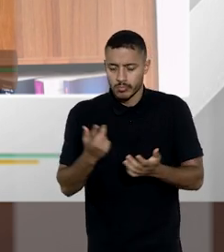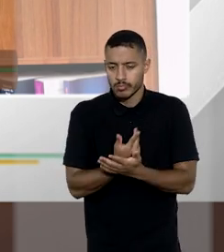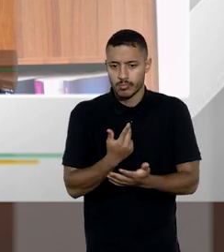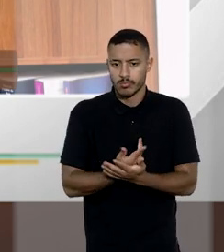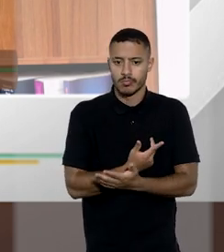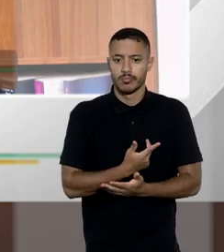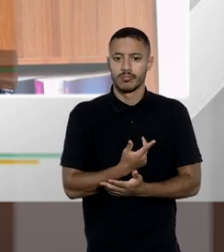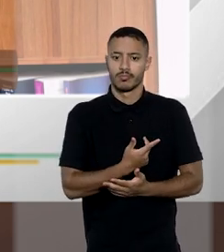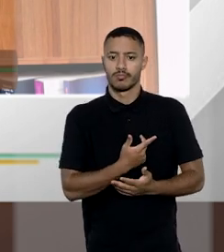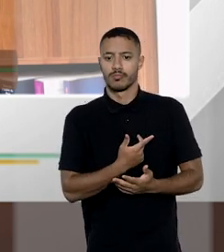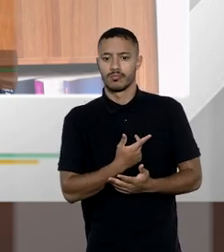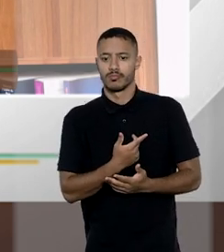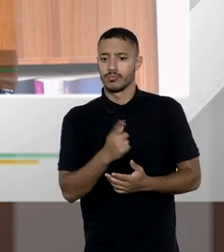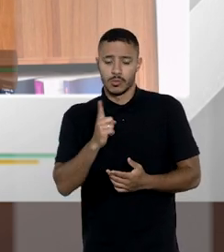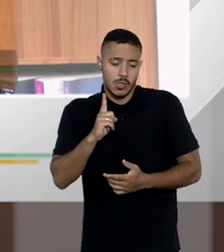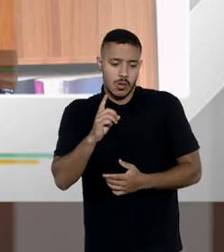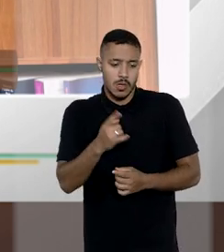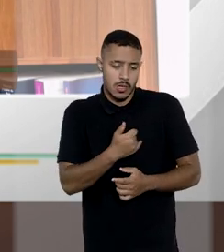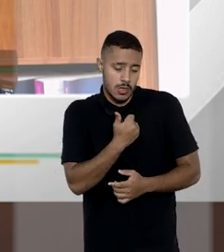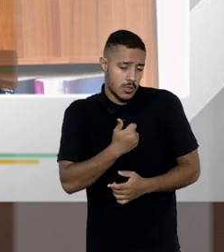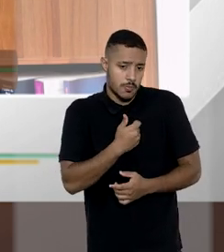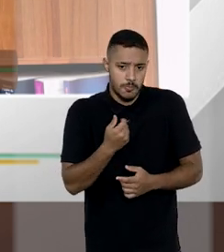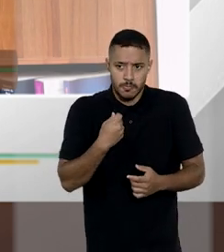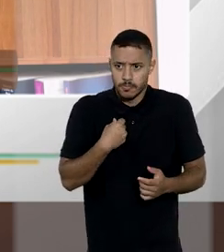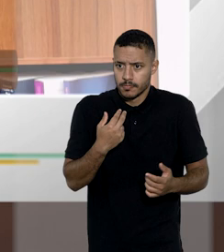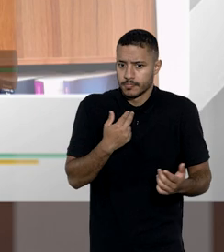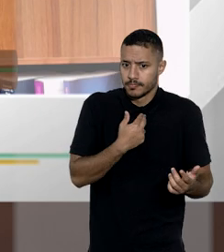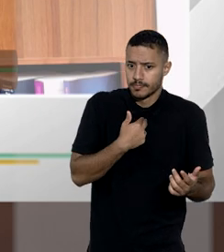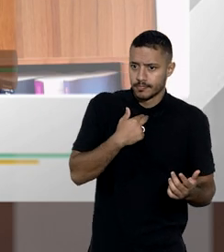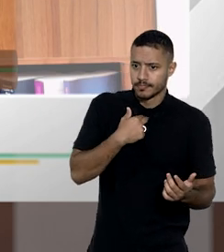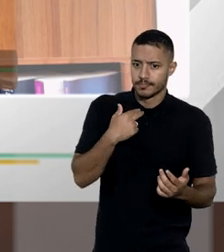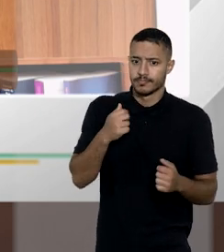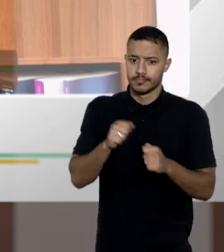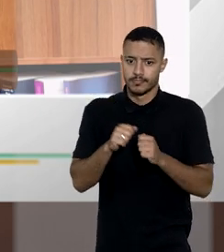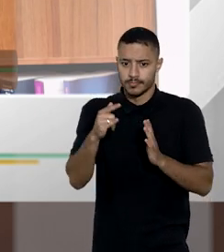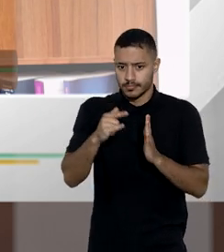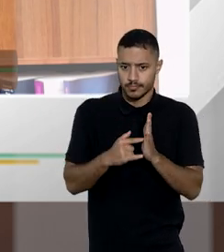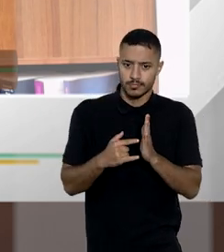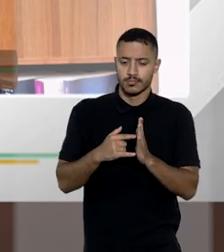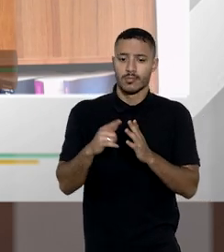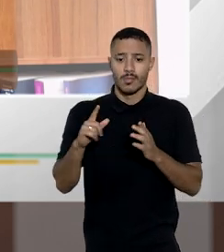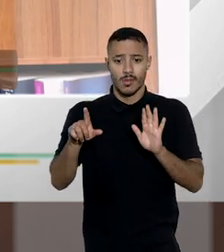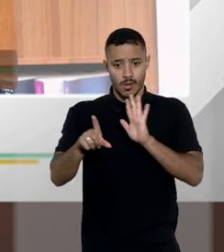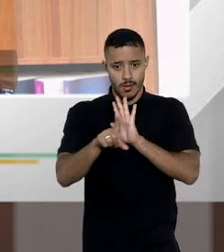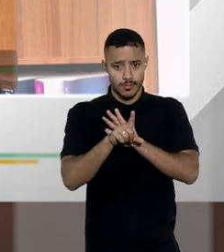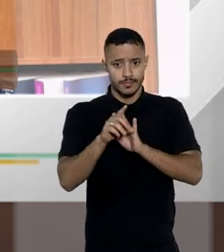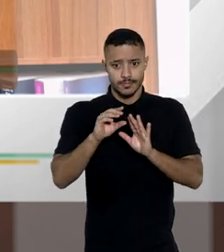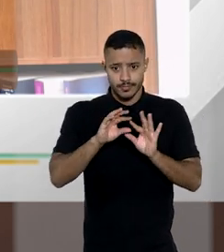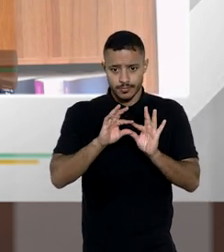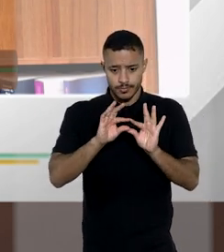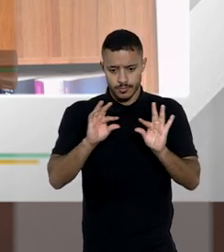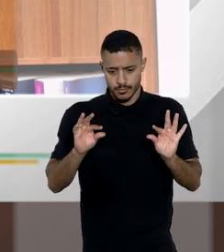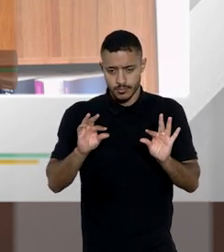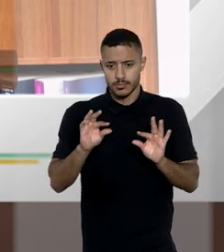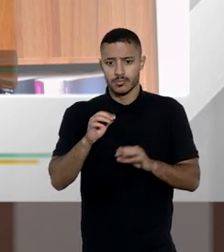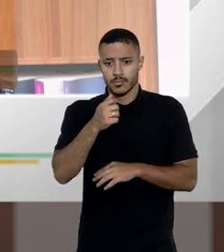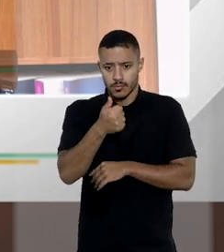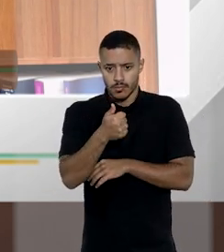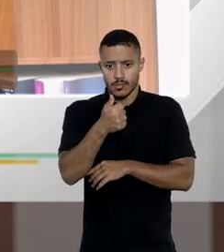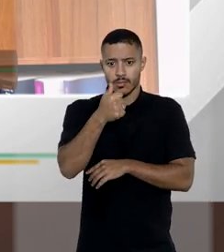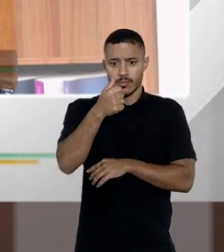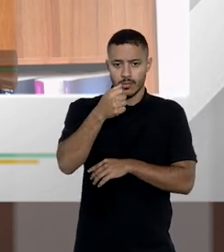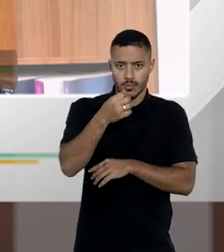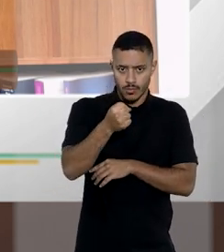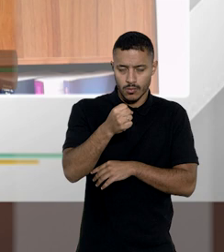equivocado não é a questão etária que vai trazer a incapacidade para o testamento o código civil ele traz lá no parágrafo único do